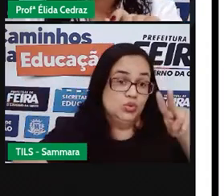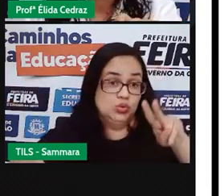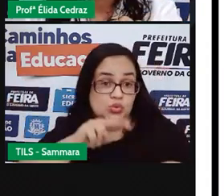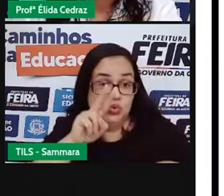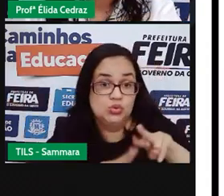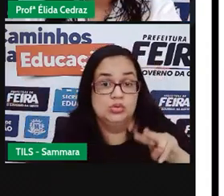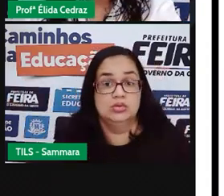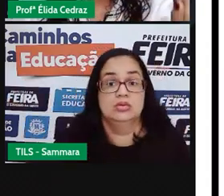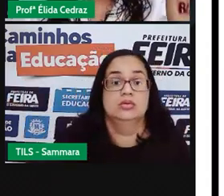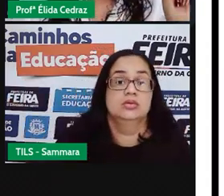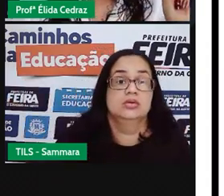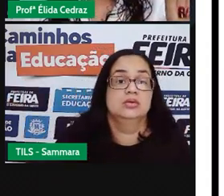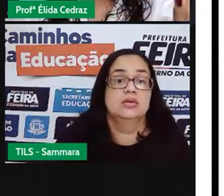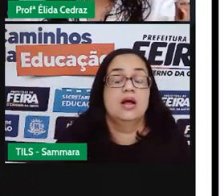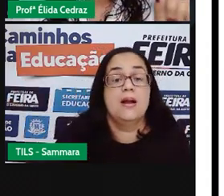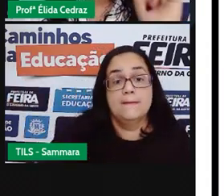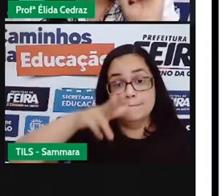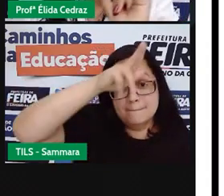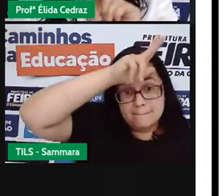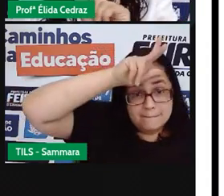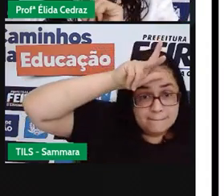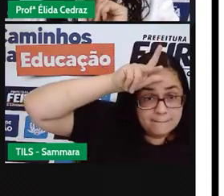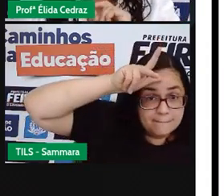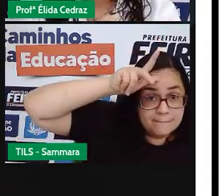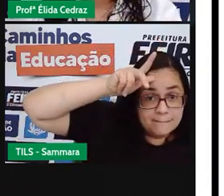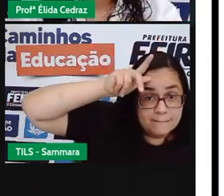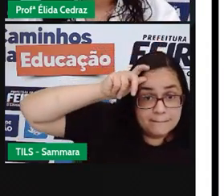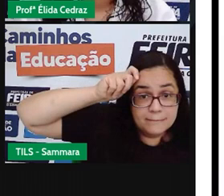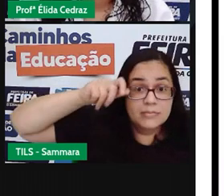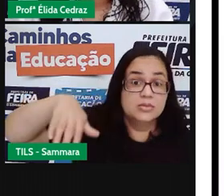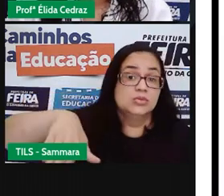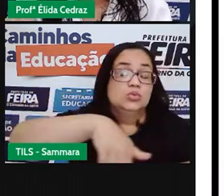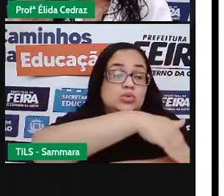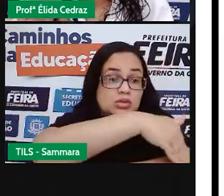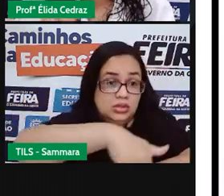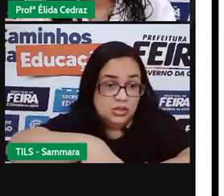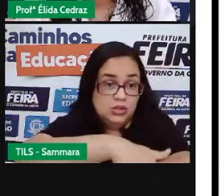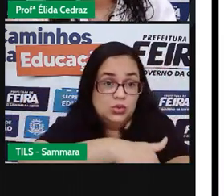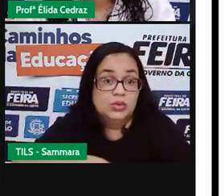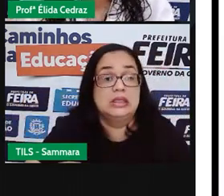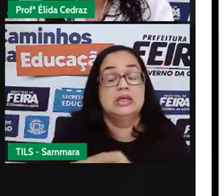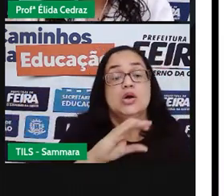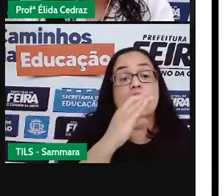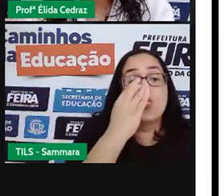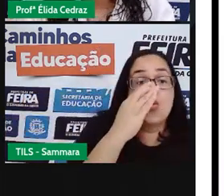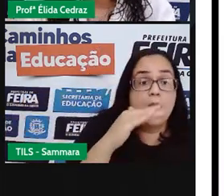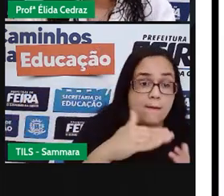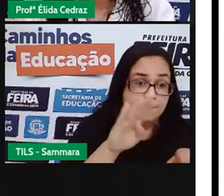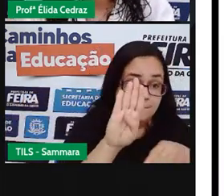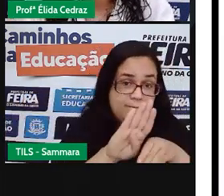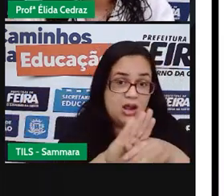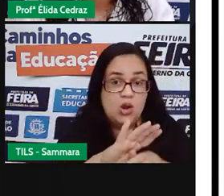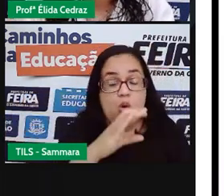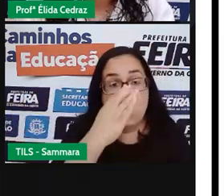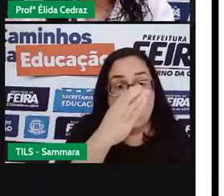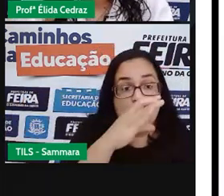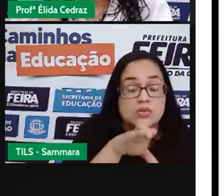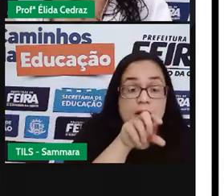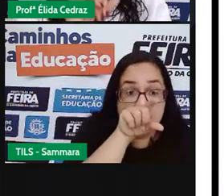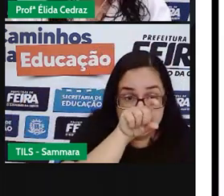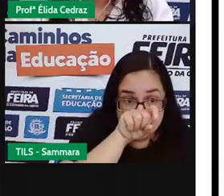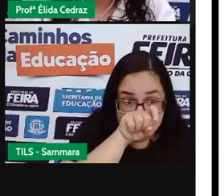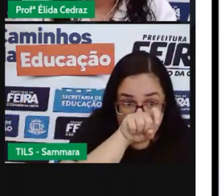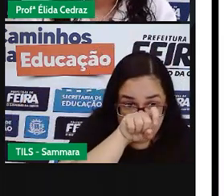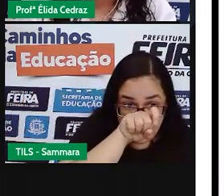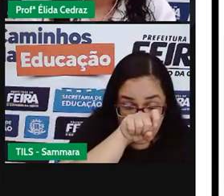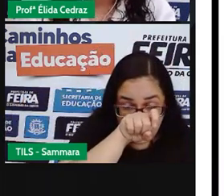2021. Prefeitura retoma a pavimentação de ruas nos bairros Conceição e